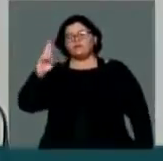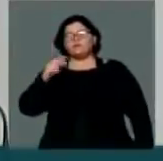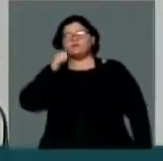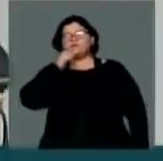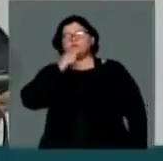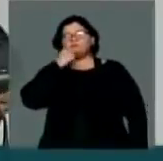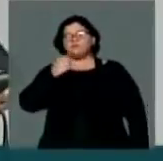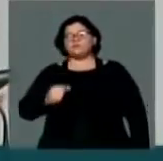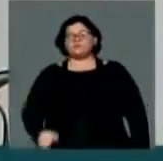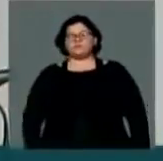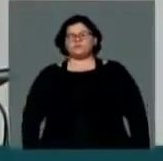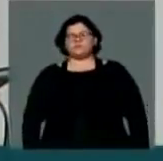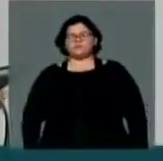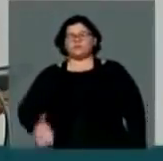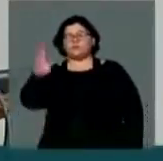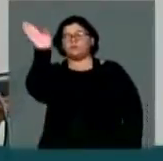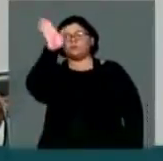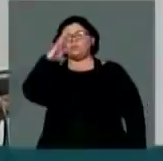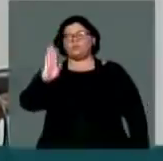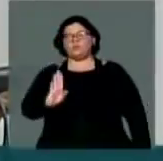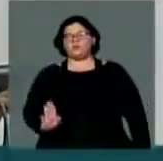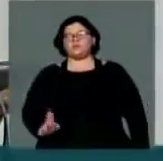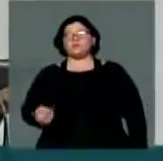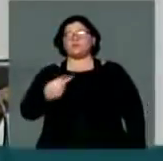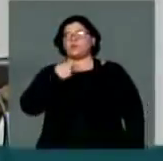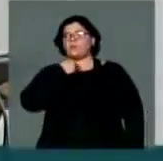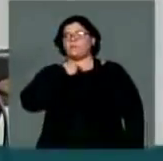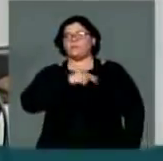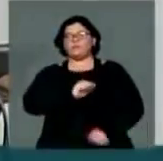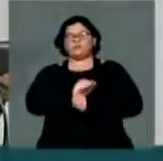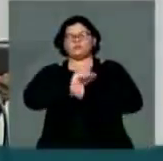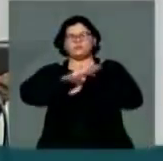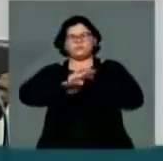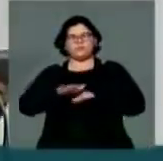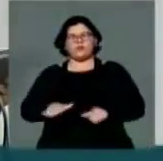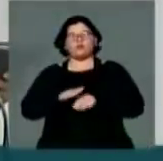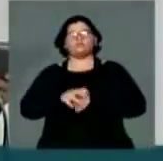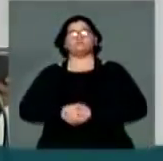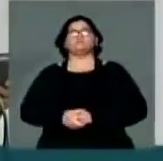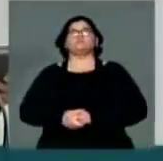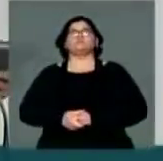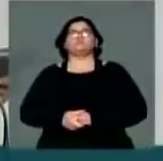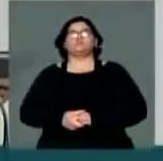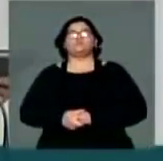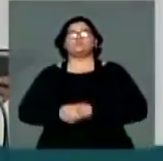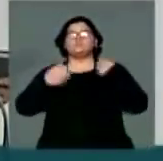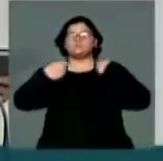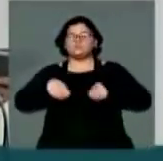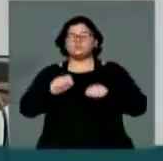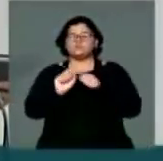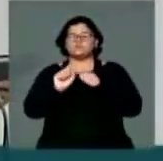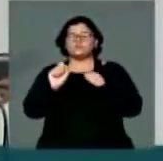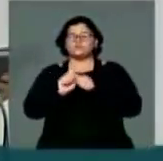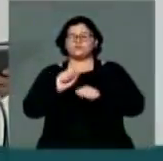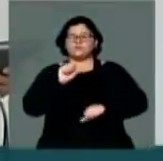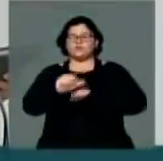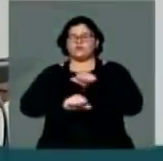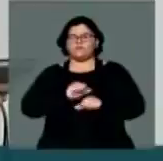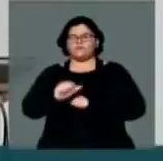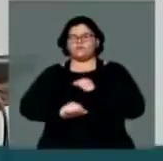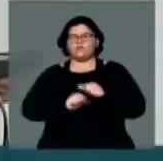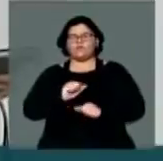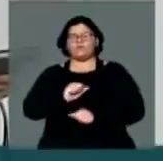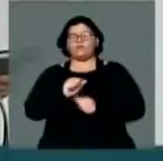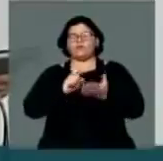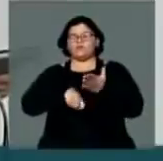O Brasil não pode mais esperar, temos que fazer uma reforma tributária com o objetivo